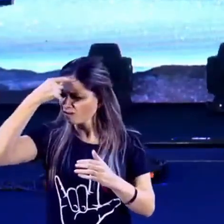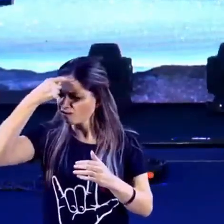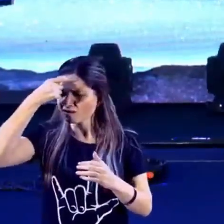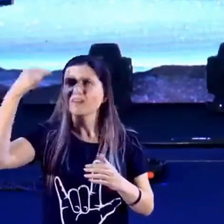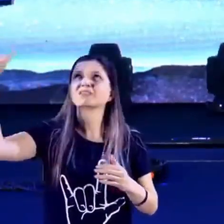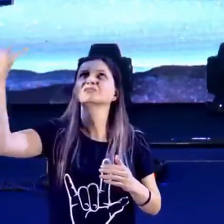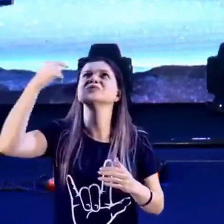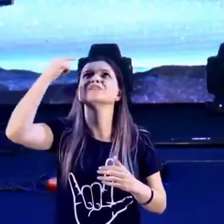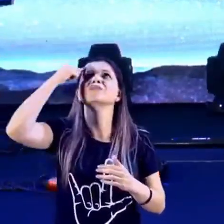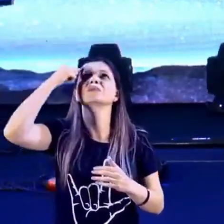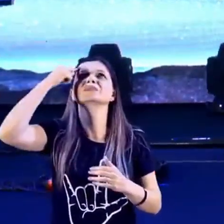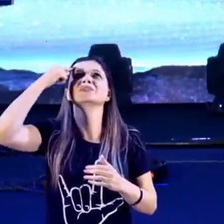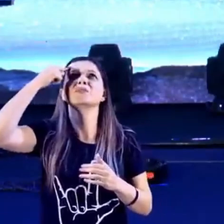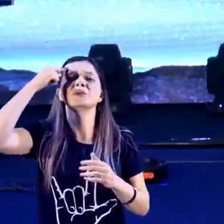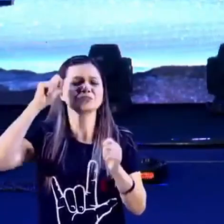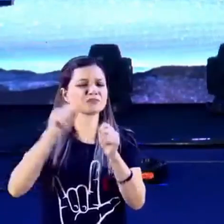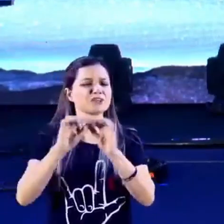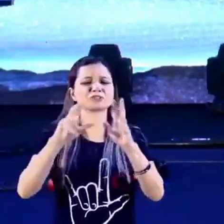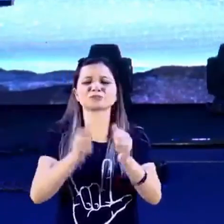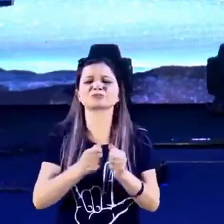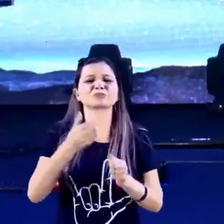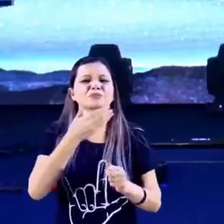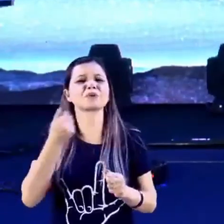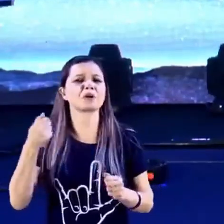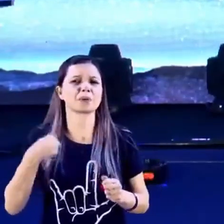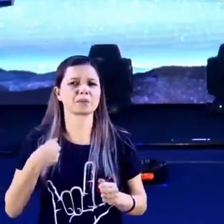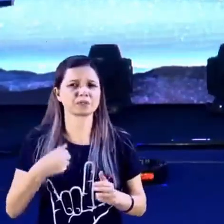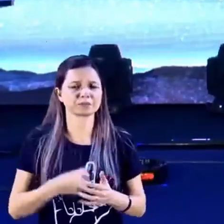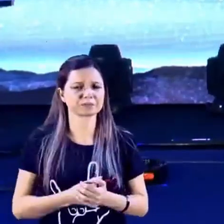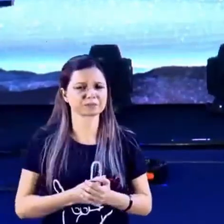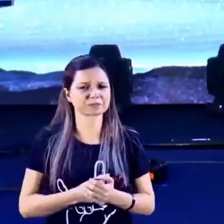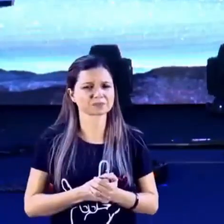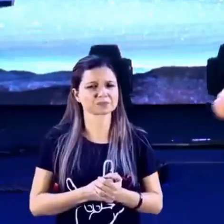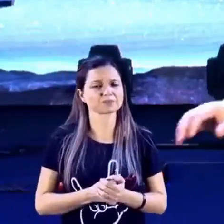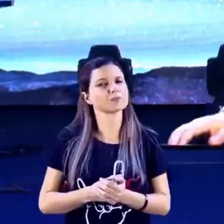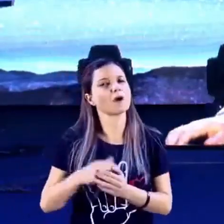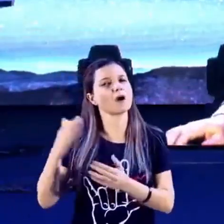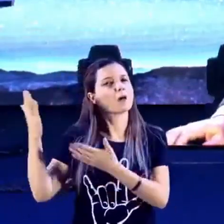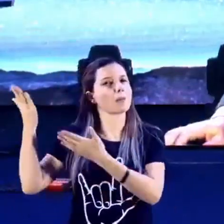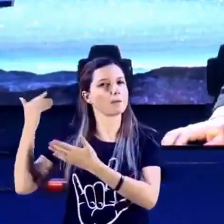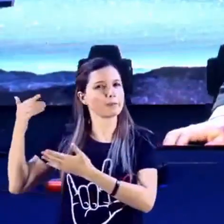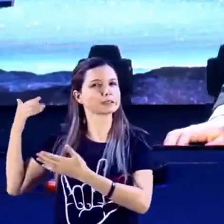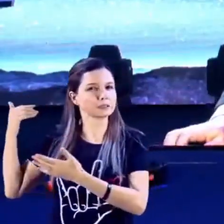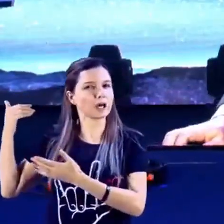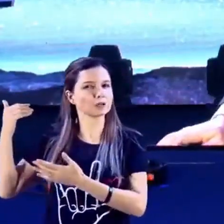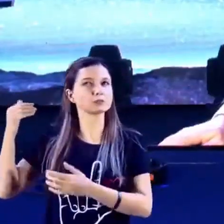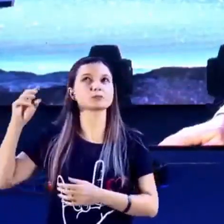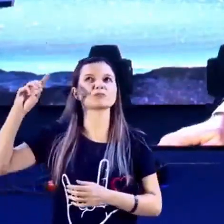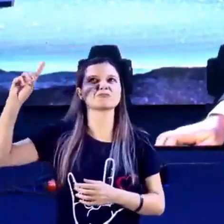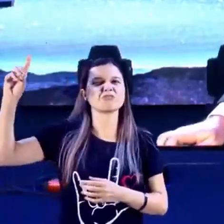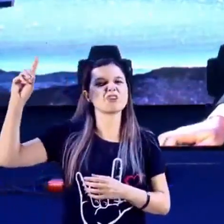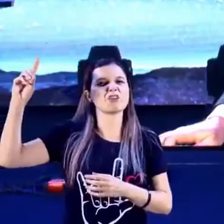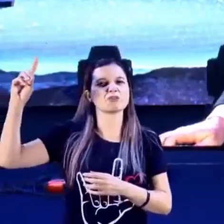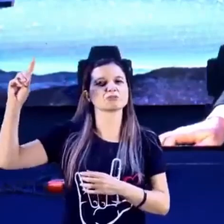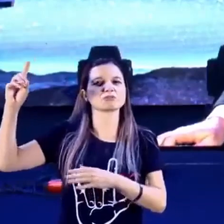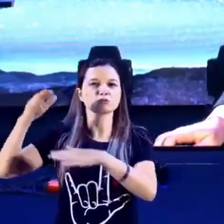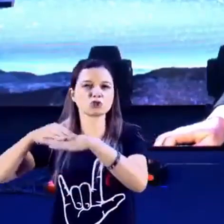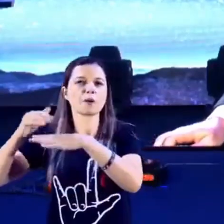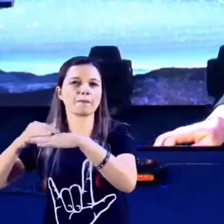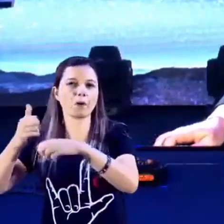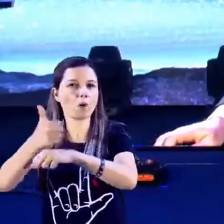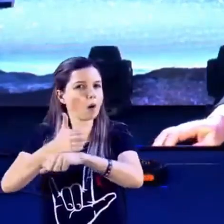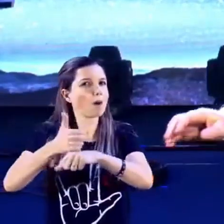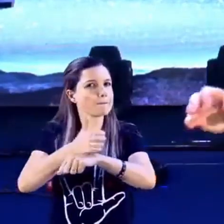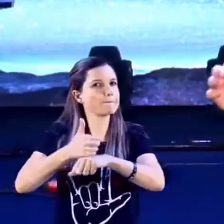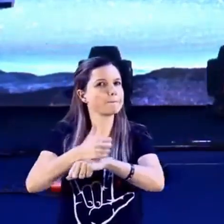atua em nós. Outra hipérbole. Quando Deus fez a promessa a Abraão, lá em Hebreus, no capítulo 6, de 13 a 14,